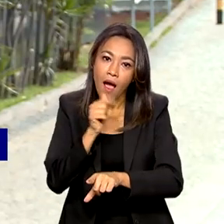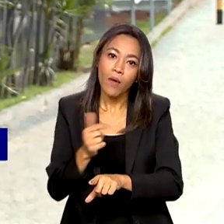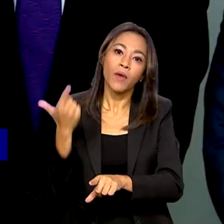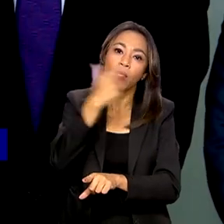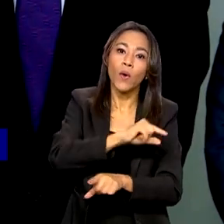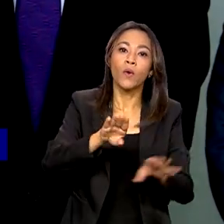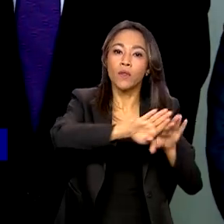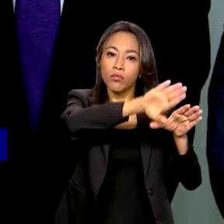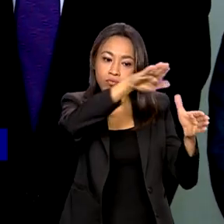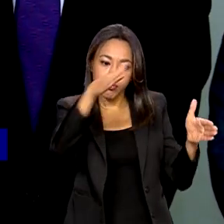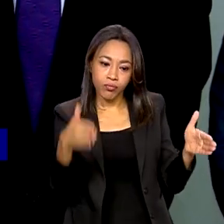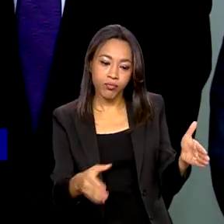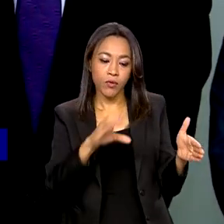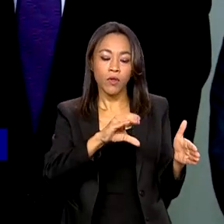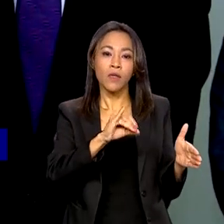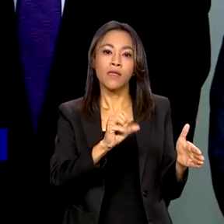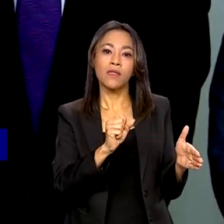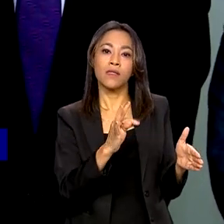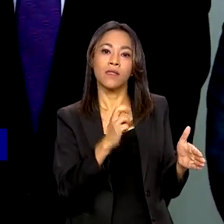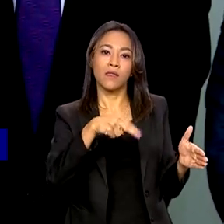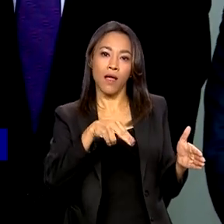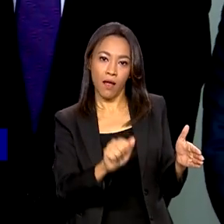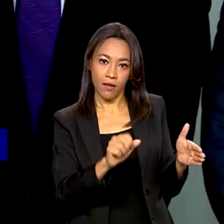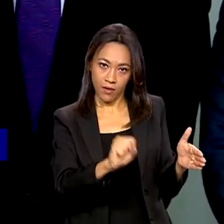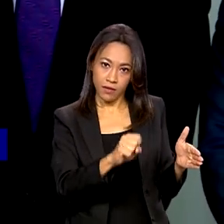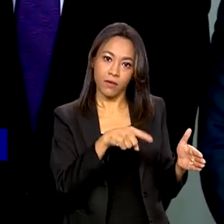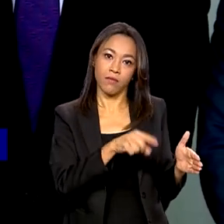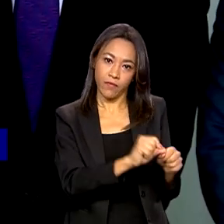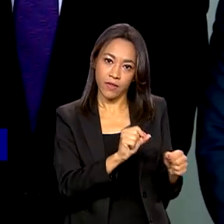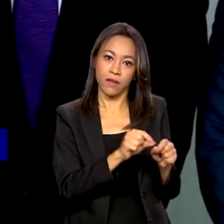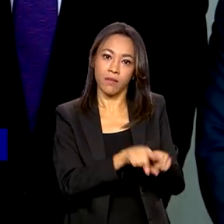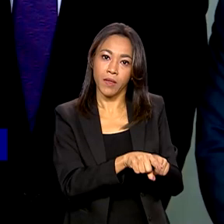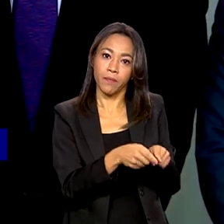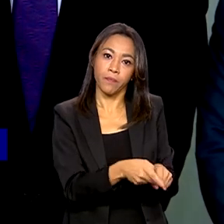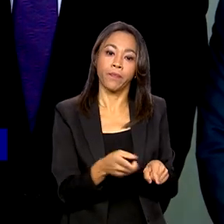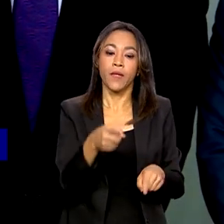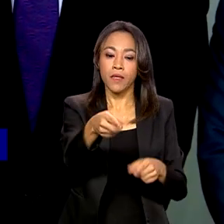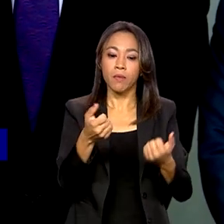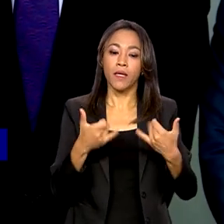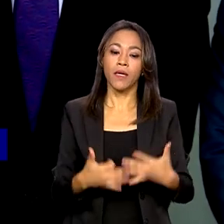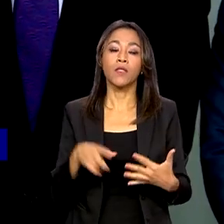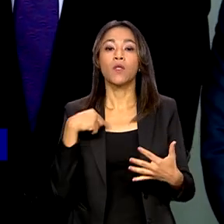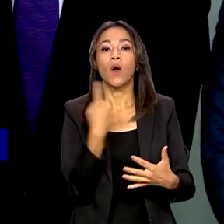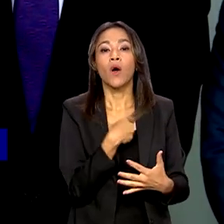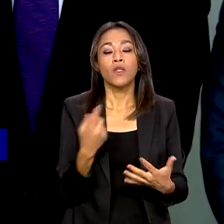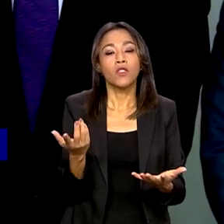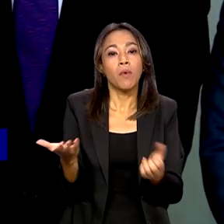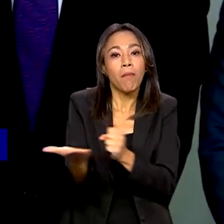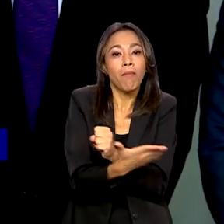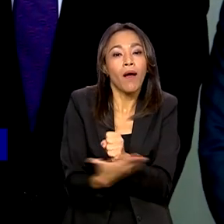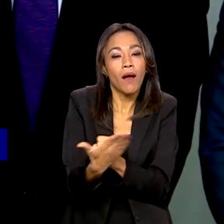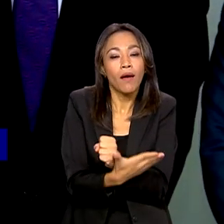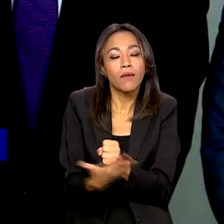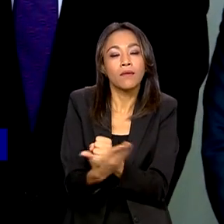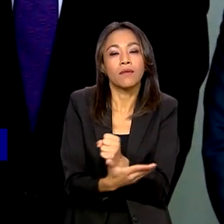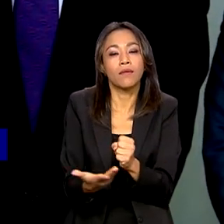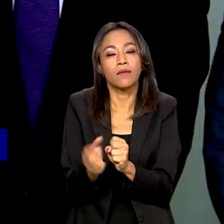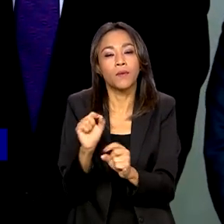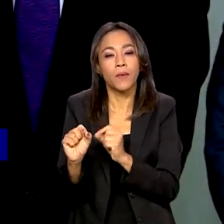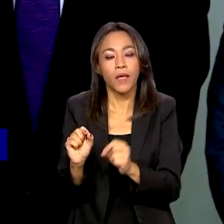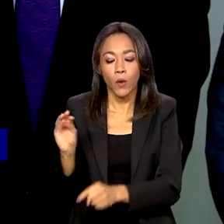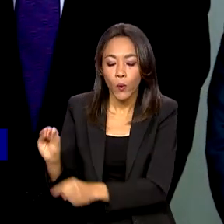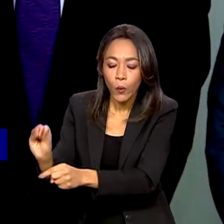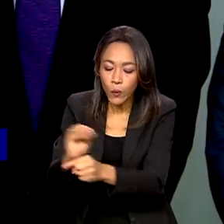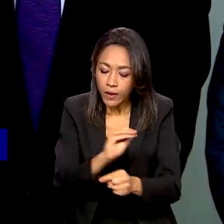água. O que nós estamos fazendo aqui é construir as bases para proteger a terra na